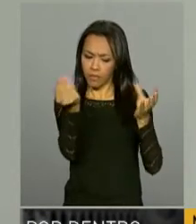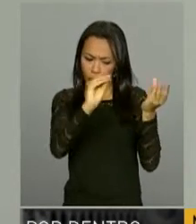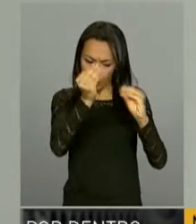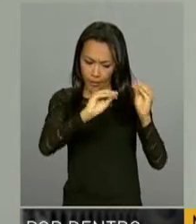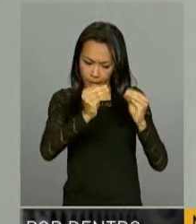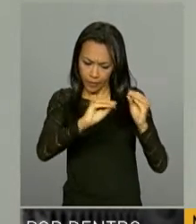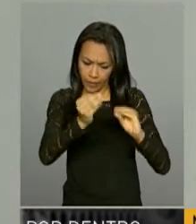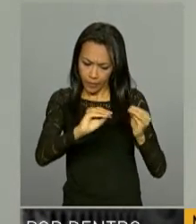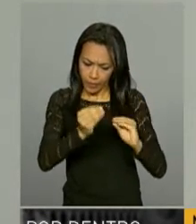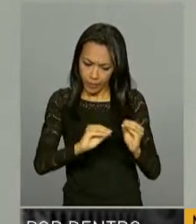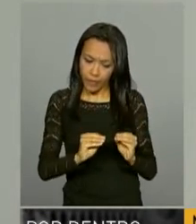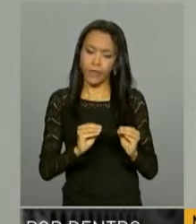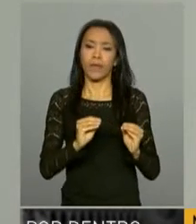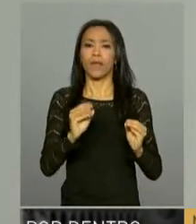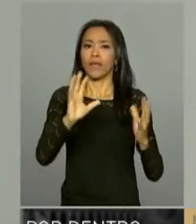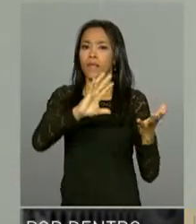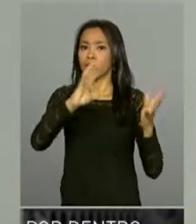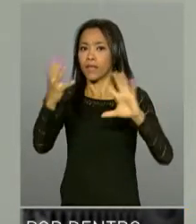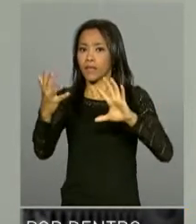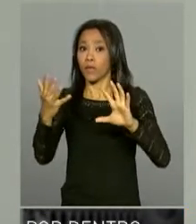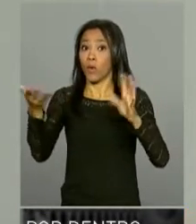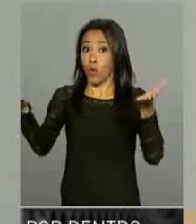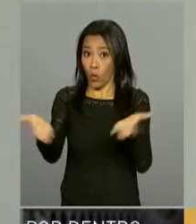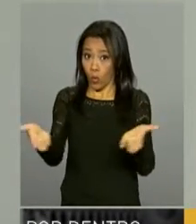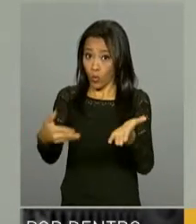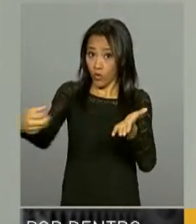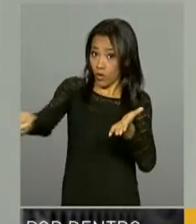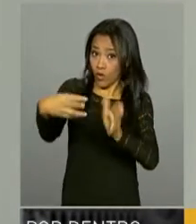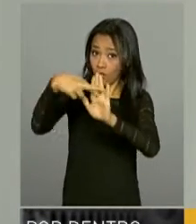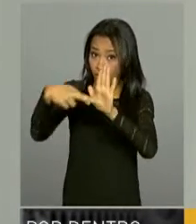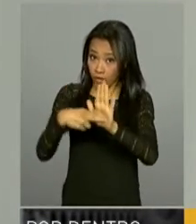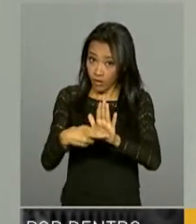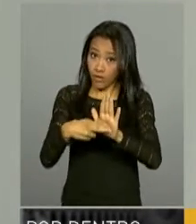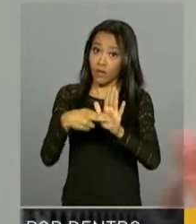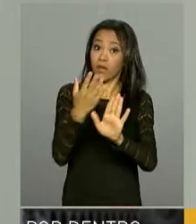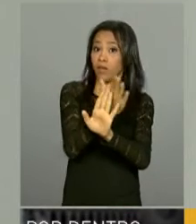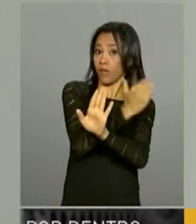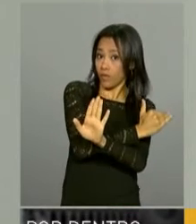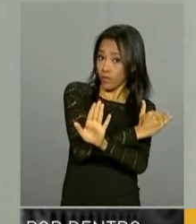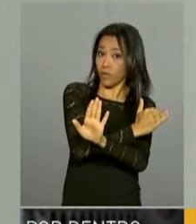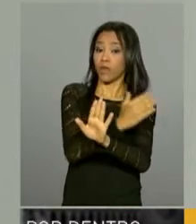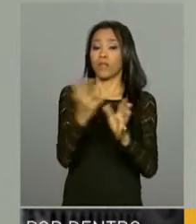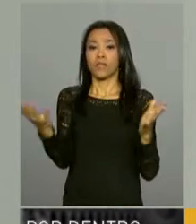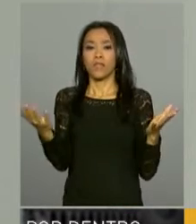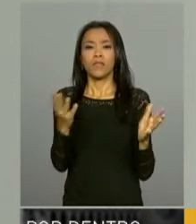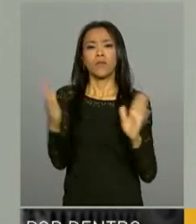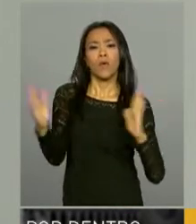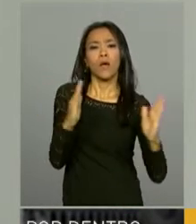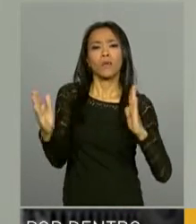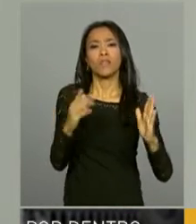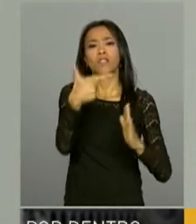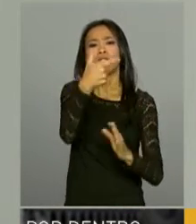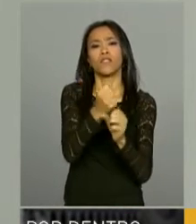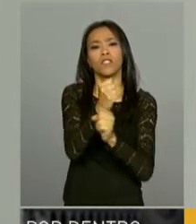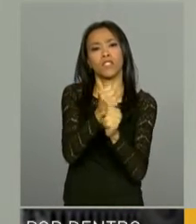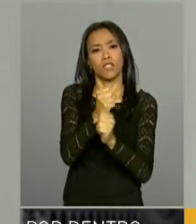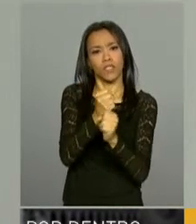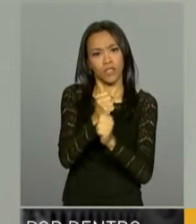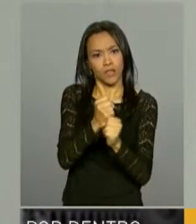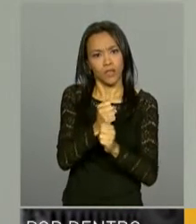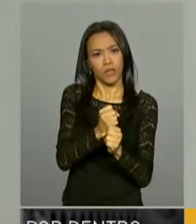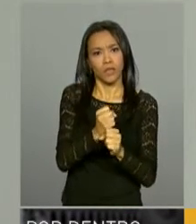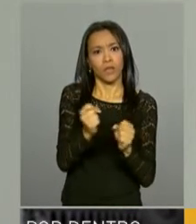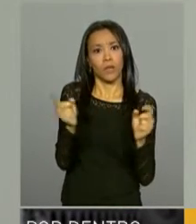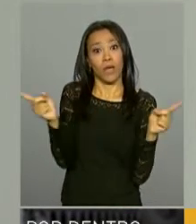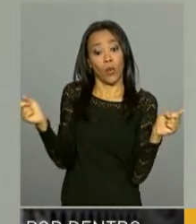faz com que a transição entre o regime atual e o regime novo, ela ocorra em duas décadas, em 20 anos. Então não é uma transição